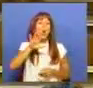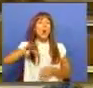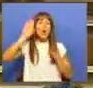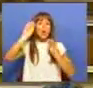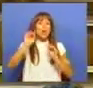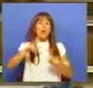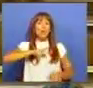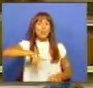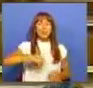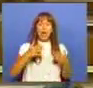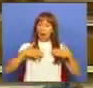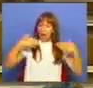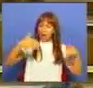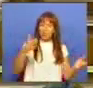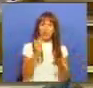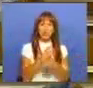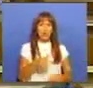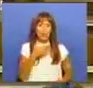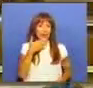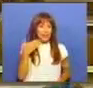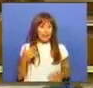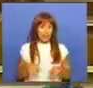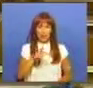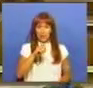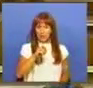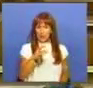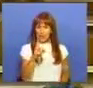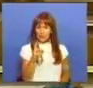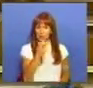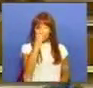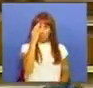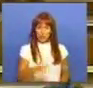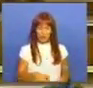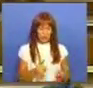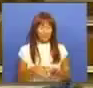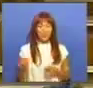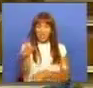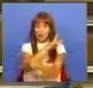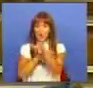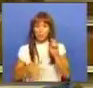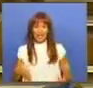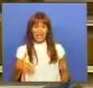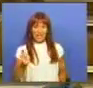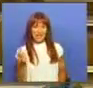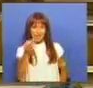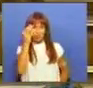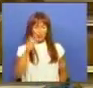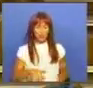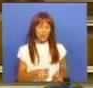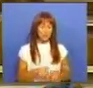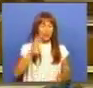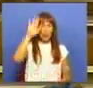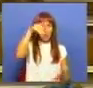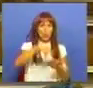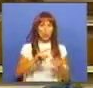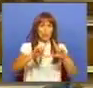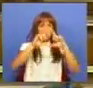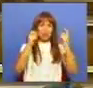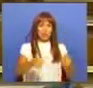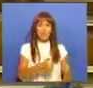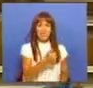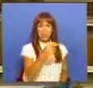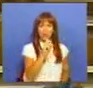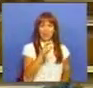Educação em Portugal. Abandono escolar precoce, 36%, na Europa, 15%. Conclusão do secundário,